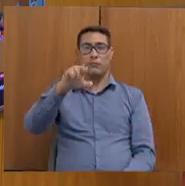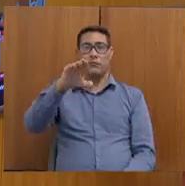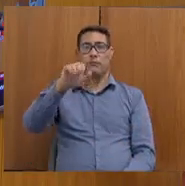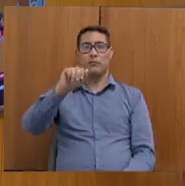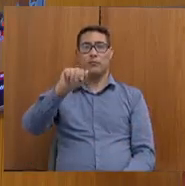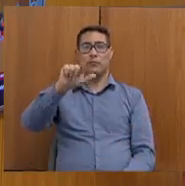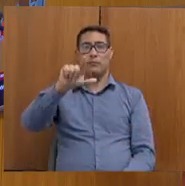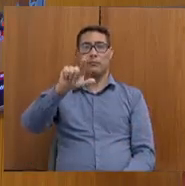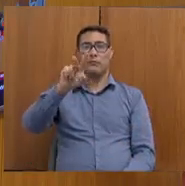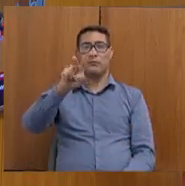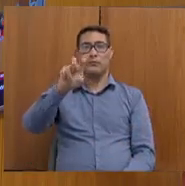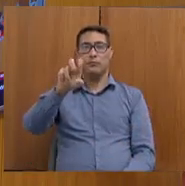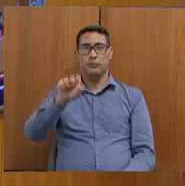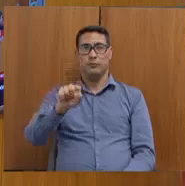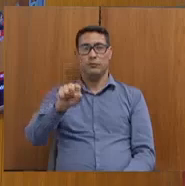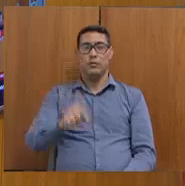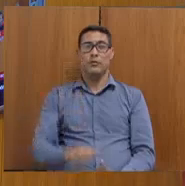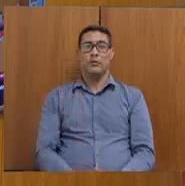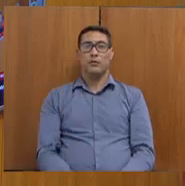Obrigada,